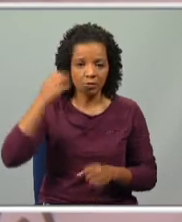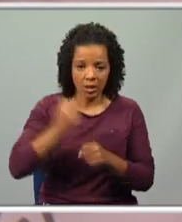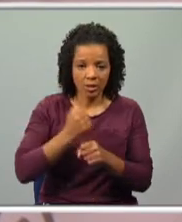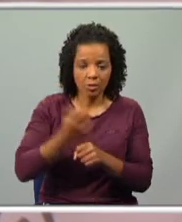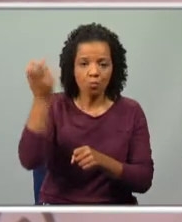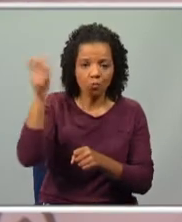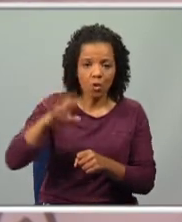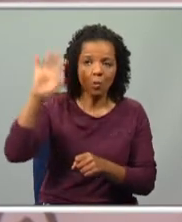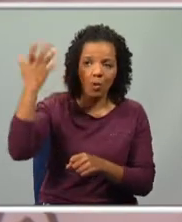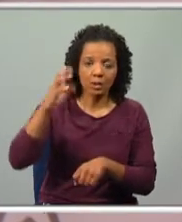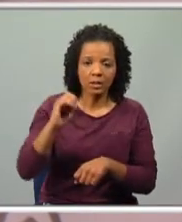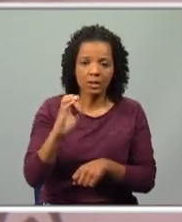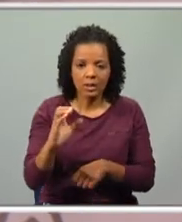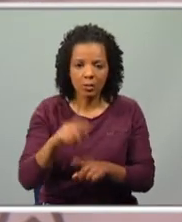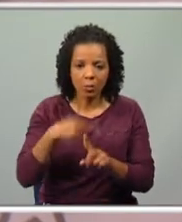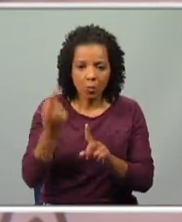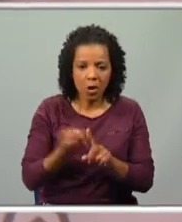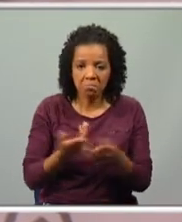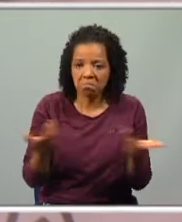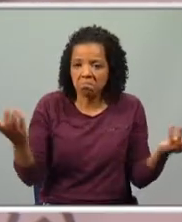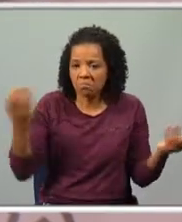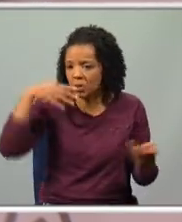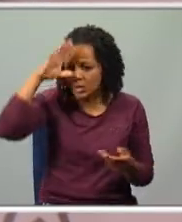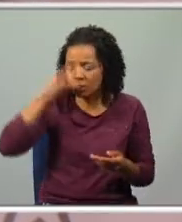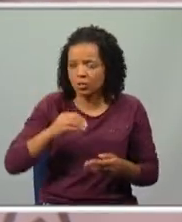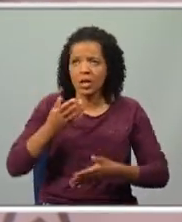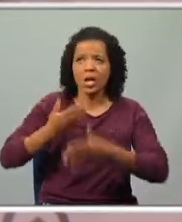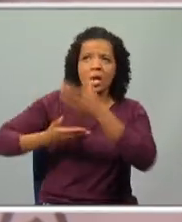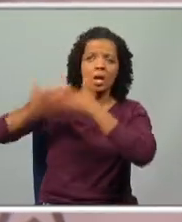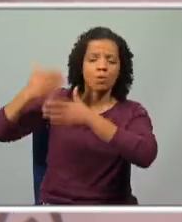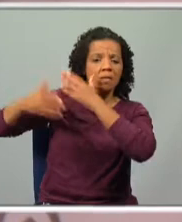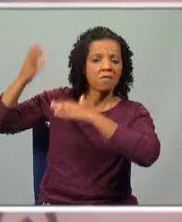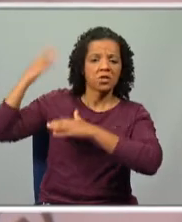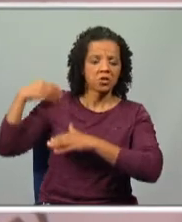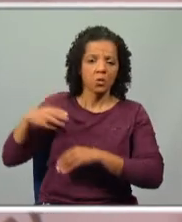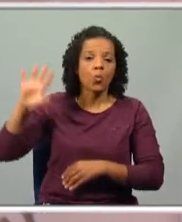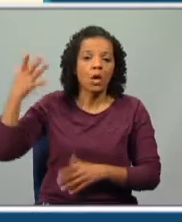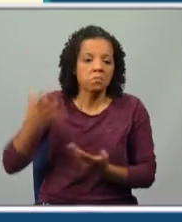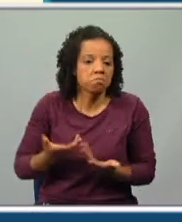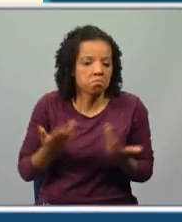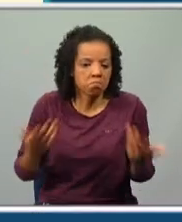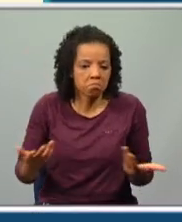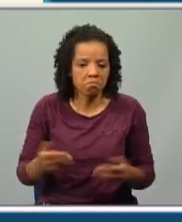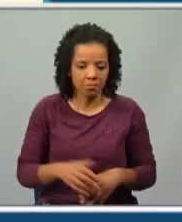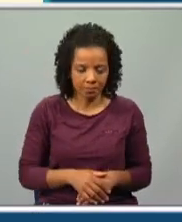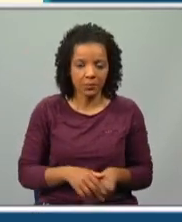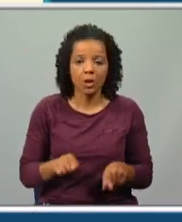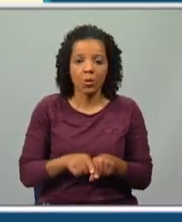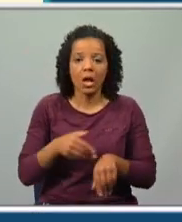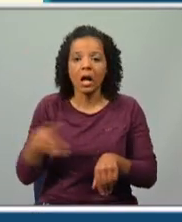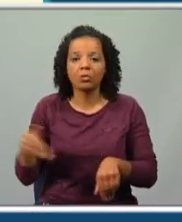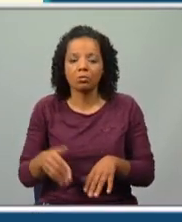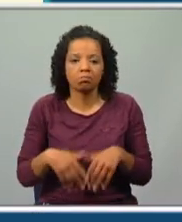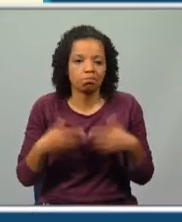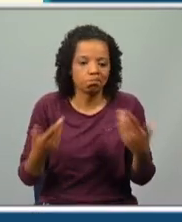decorre, sabemos em que século, em que ano, não sabemos nada. Era uma vez. Portanto, é uma localização temporal indefinida.